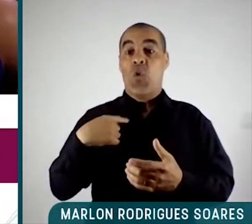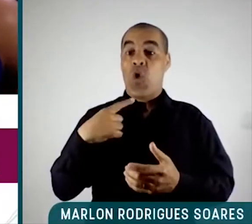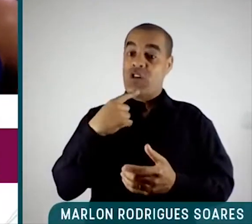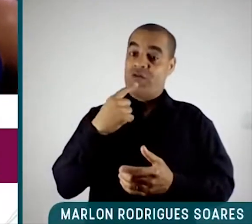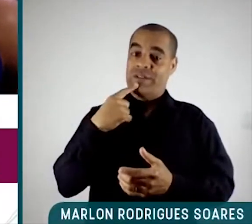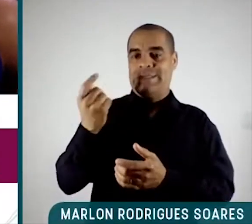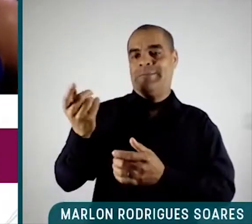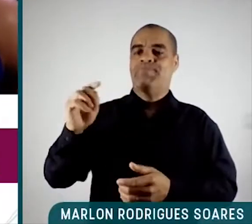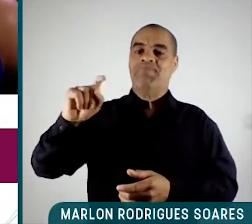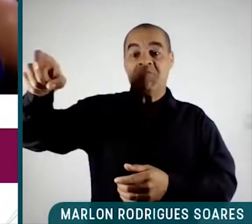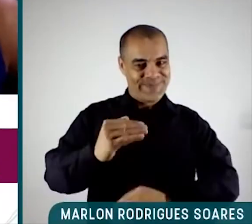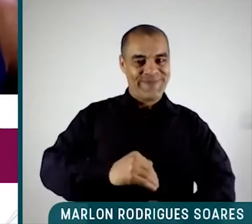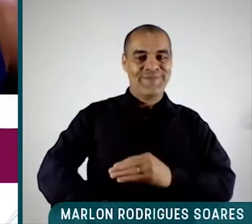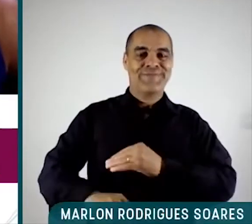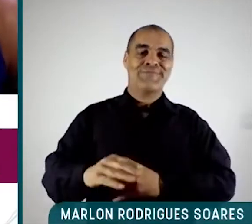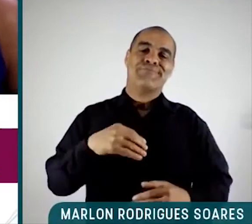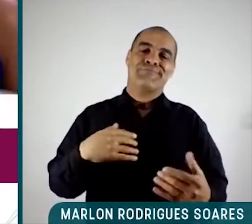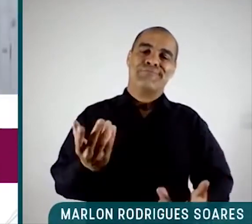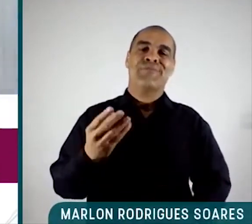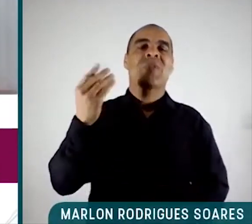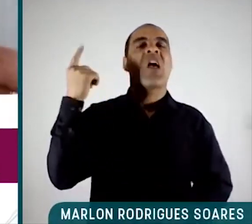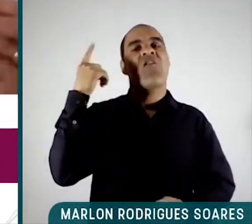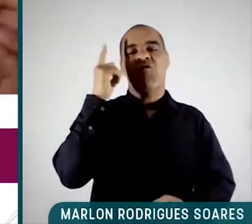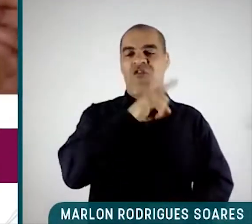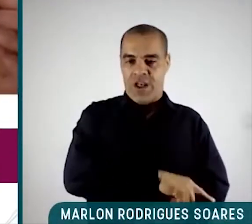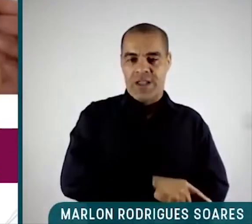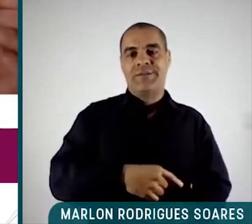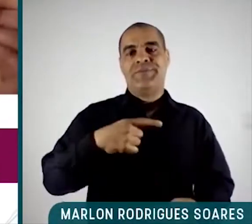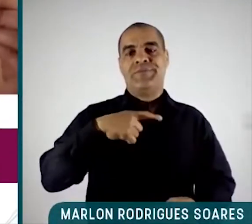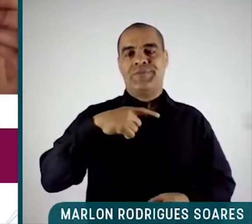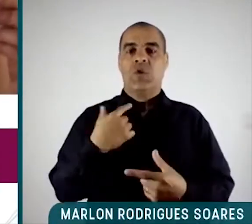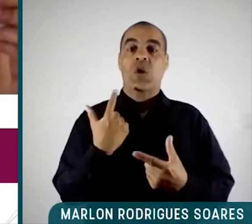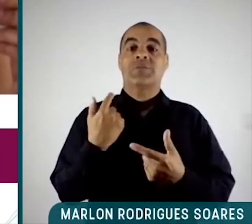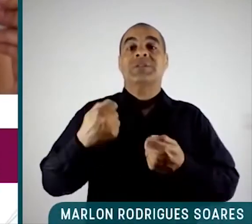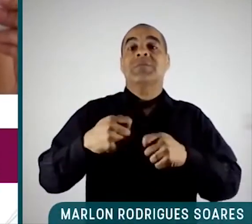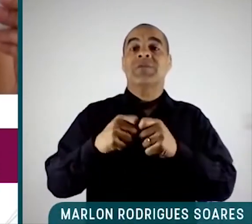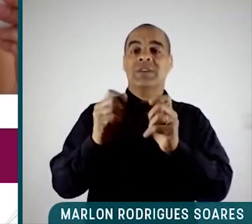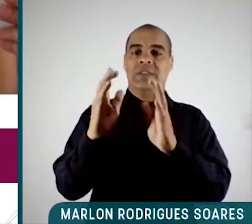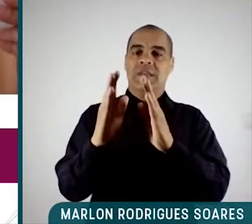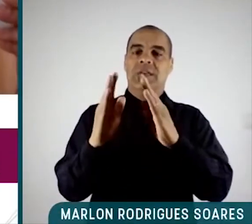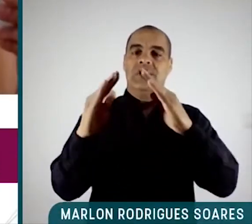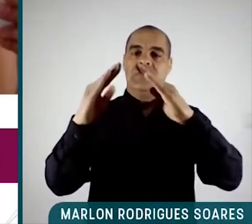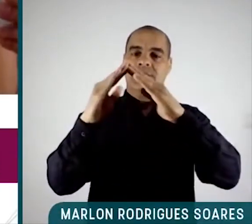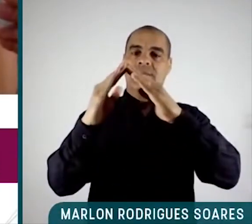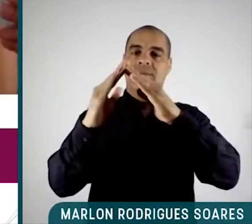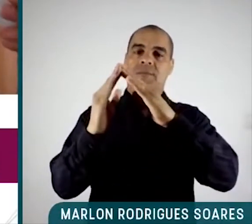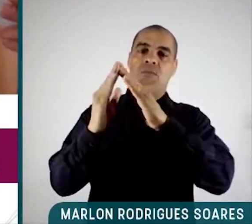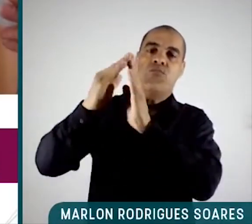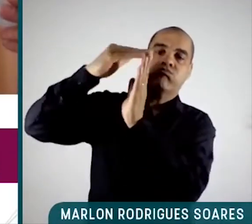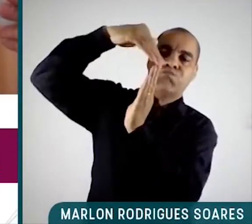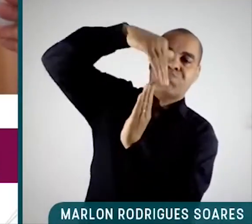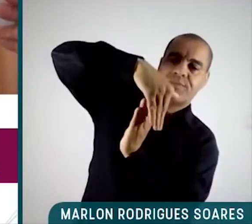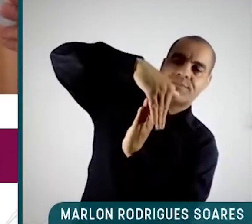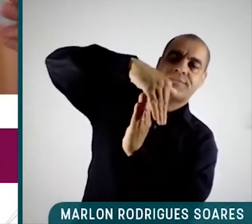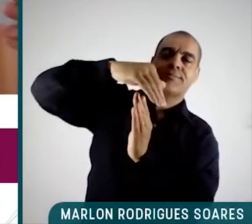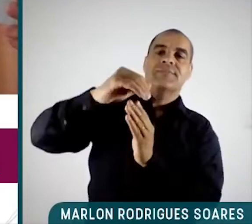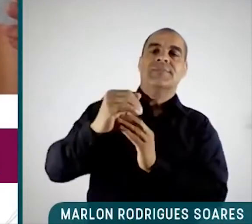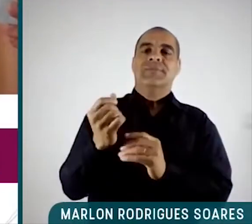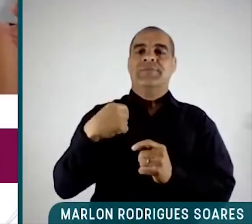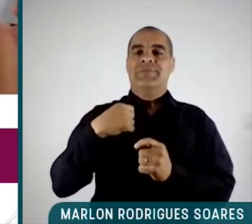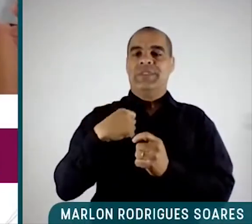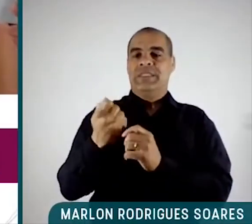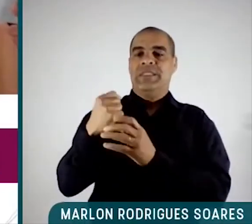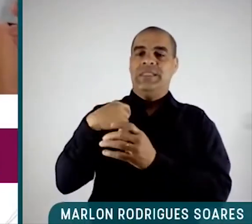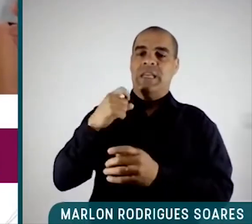absolutamente regressivo. O a gente precisa fazer? A gente precisa fazer isso daqui. Então, gente precisa passar a tributar lá em cima,